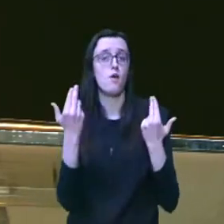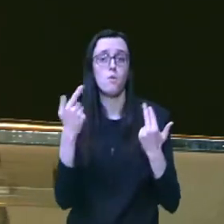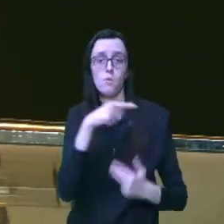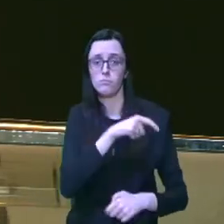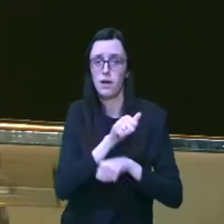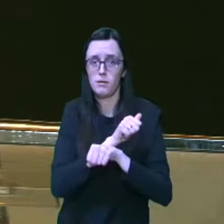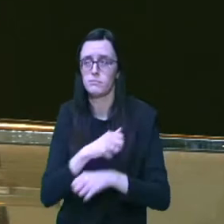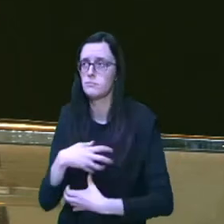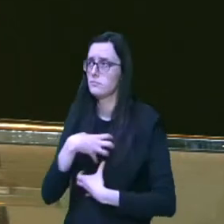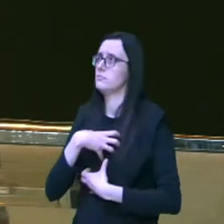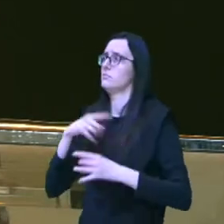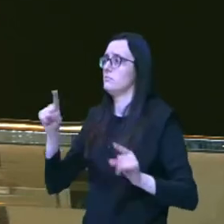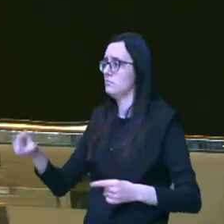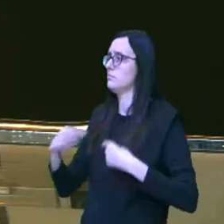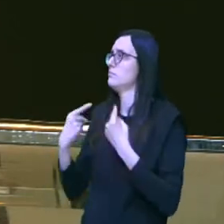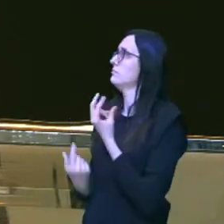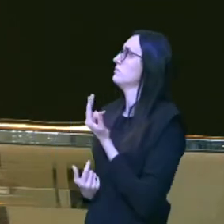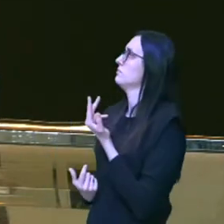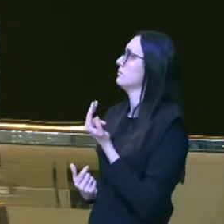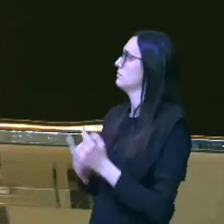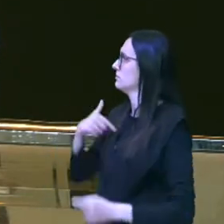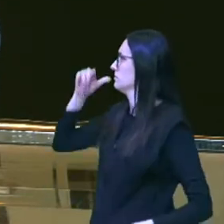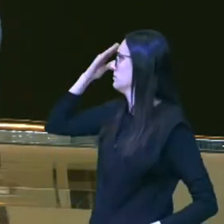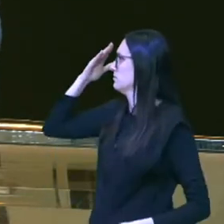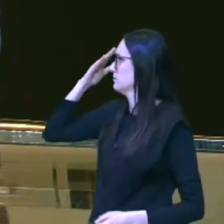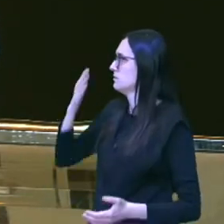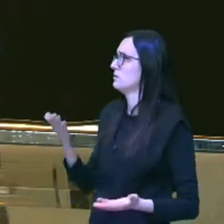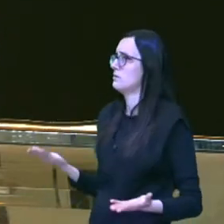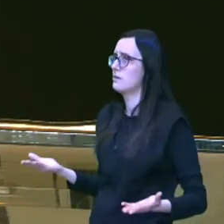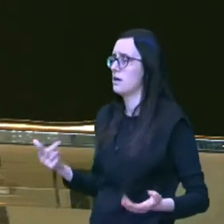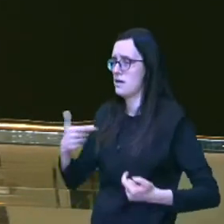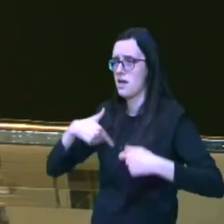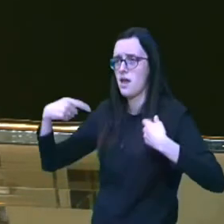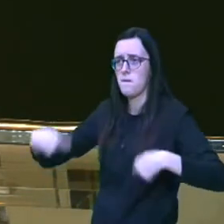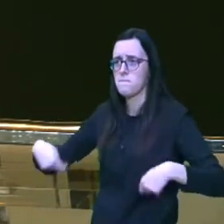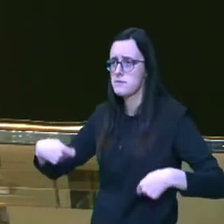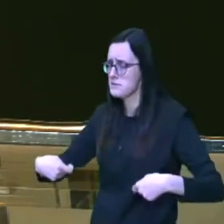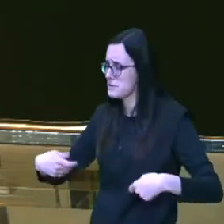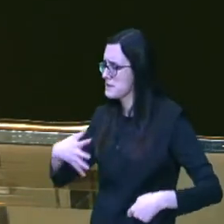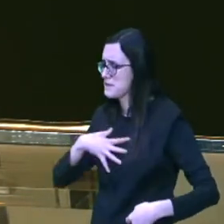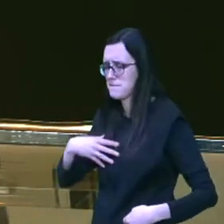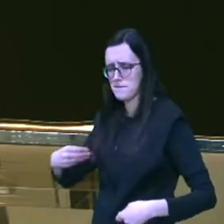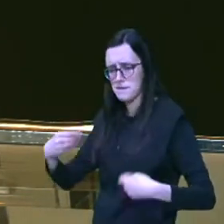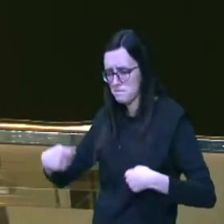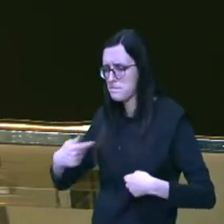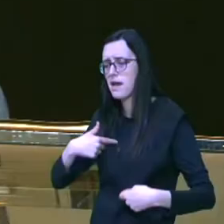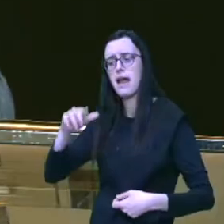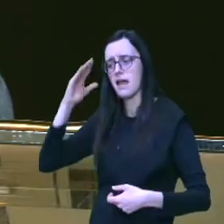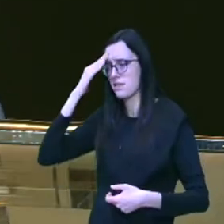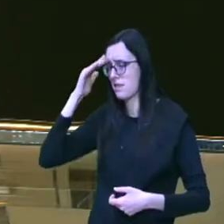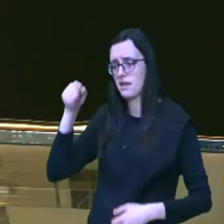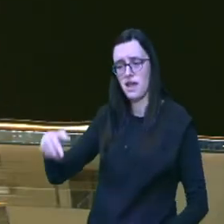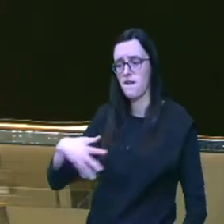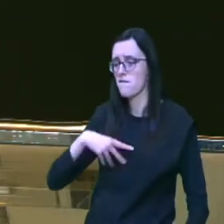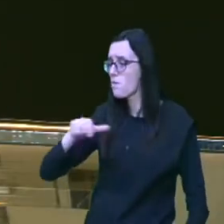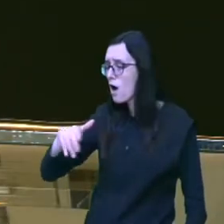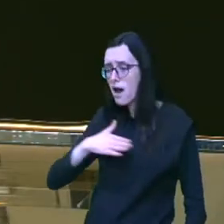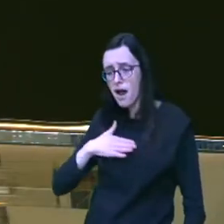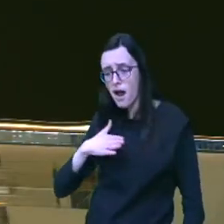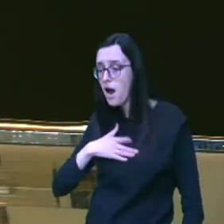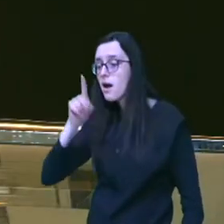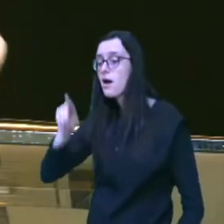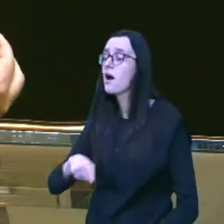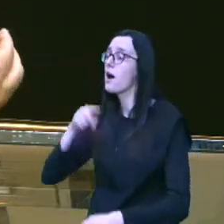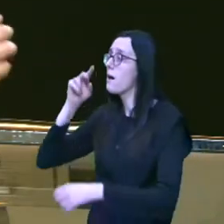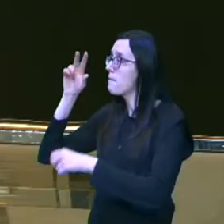que Abraão estivesse passando entendendo assim olha preciso lançar o meu filho entender que ele não é meu mas é um